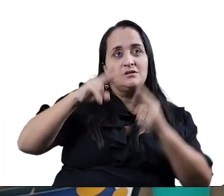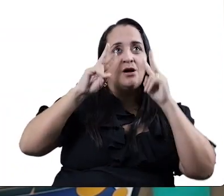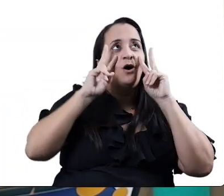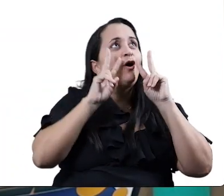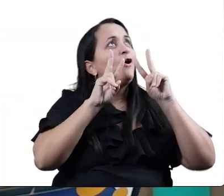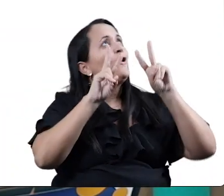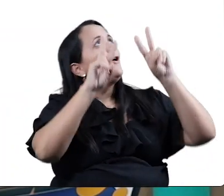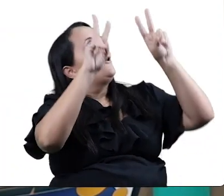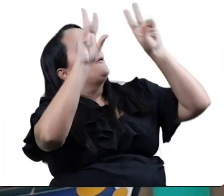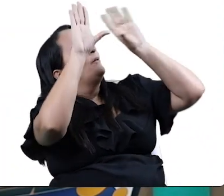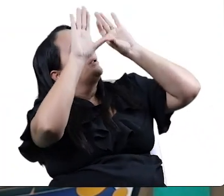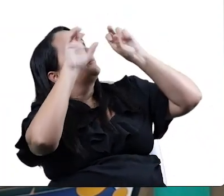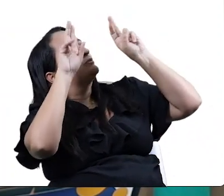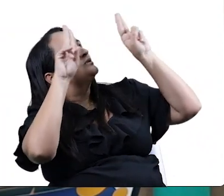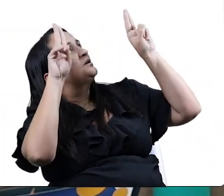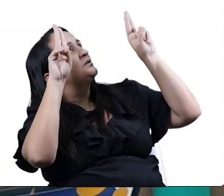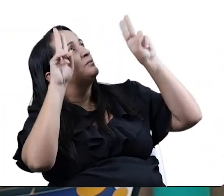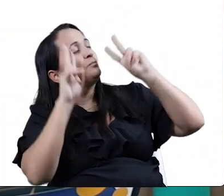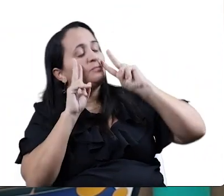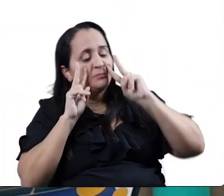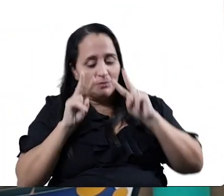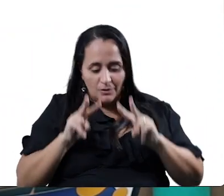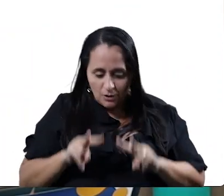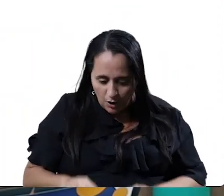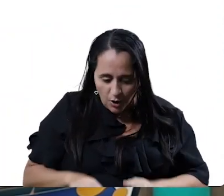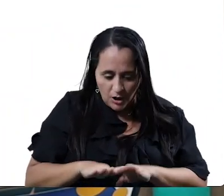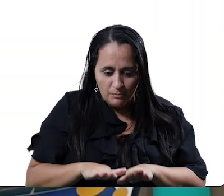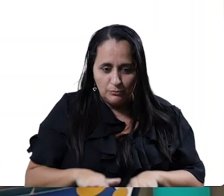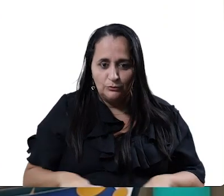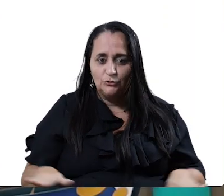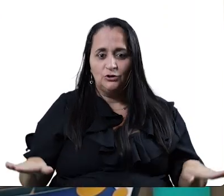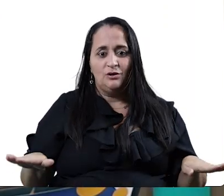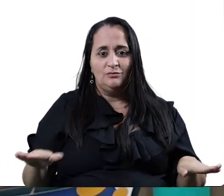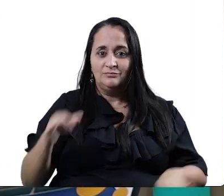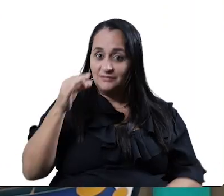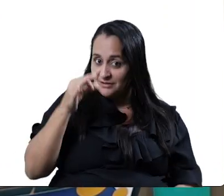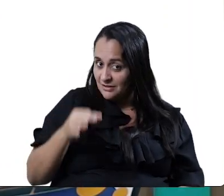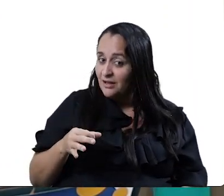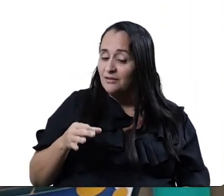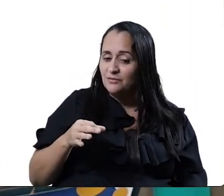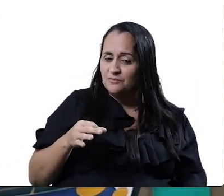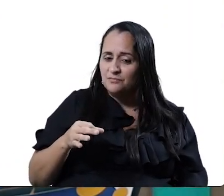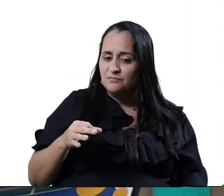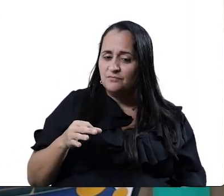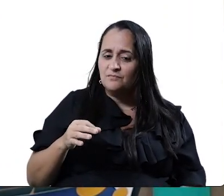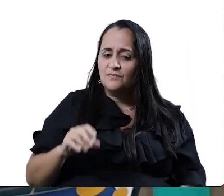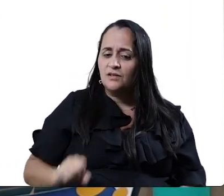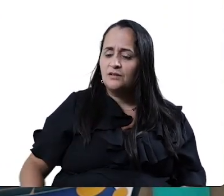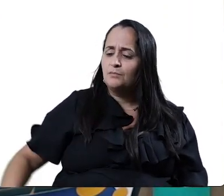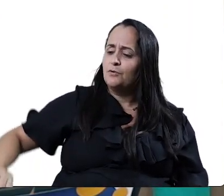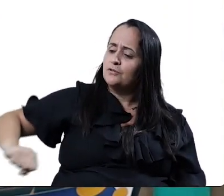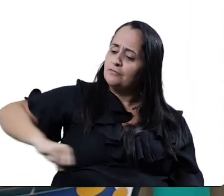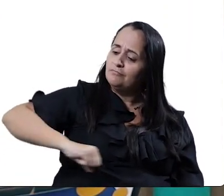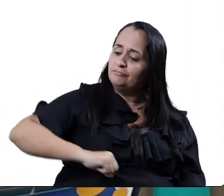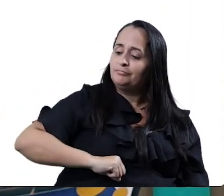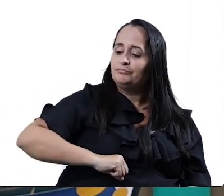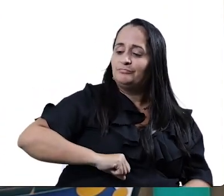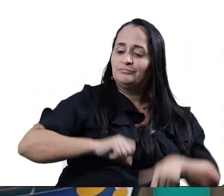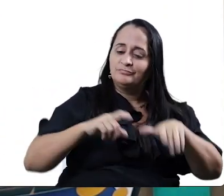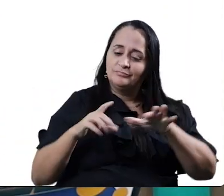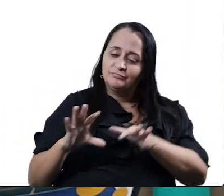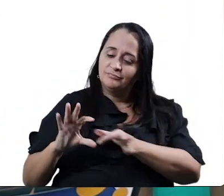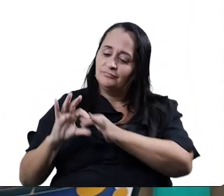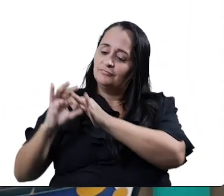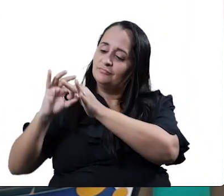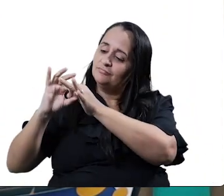céu. Olha pro chão. Certo? E depois dão o braço e formam os pares